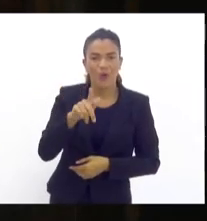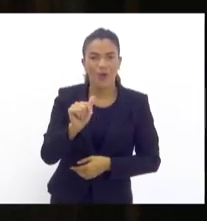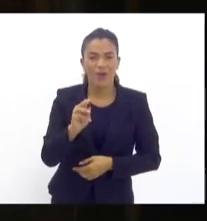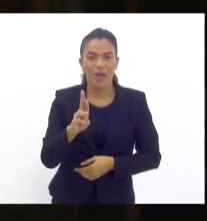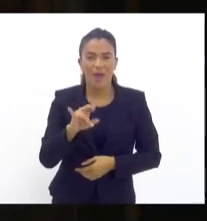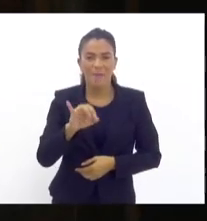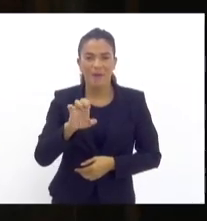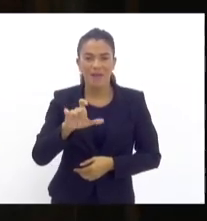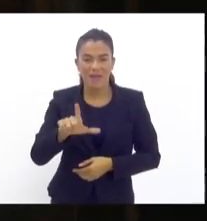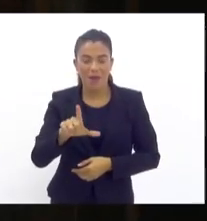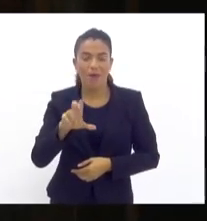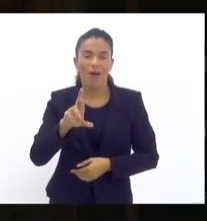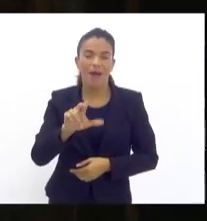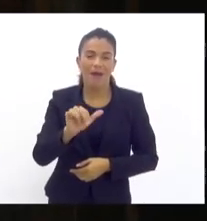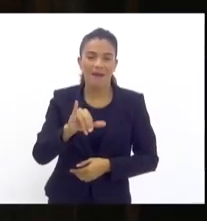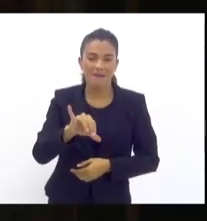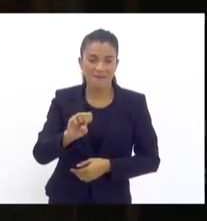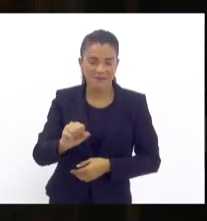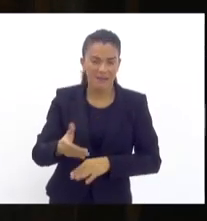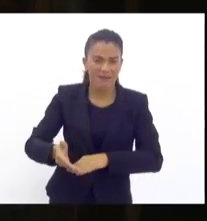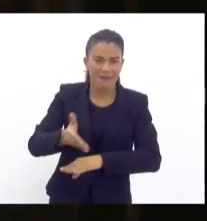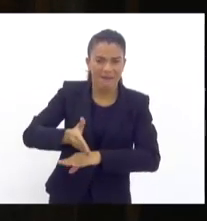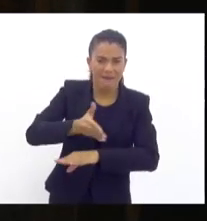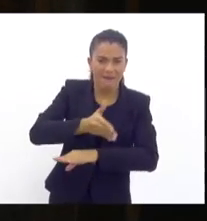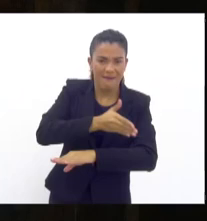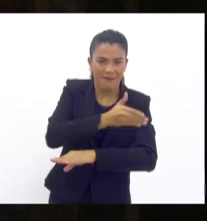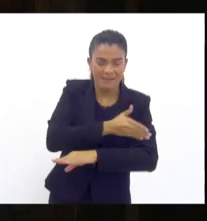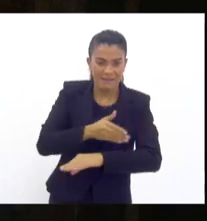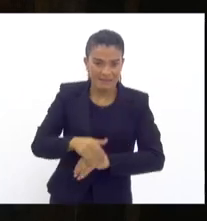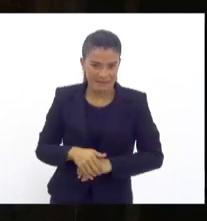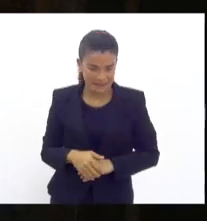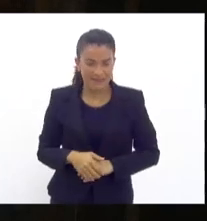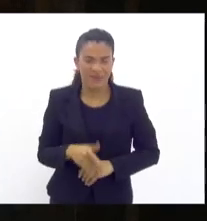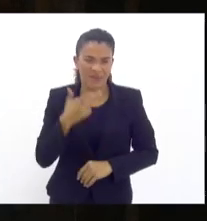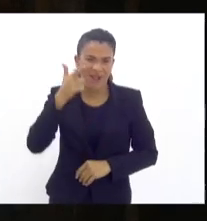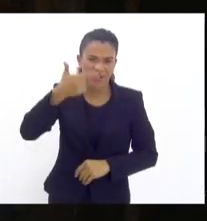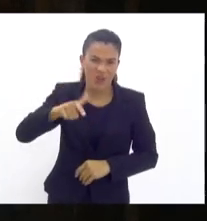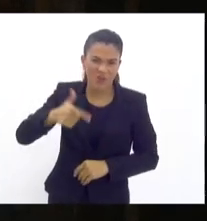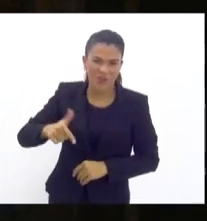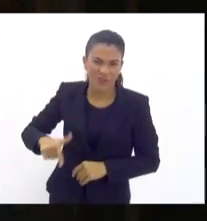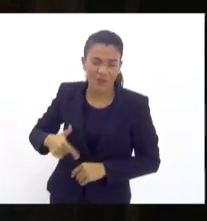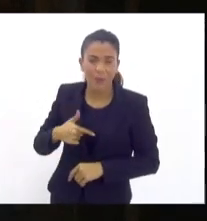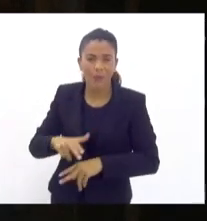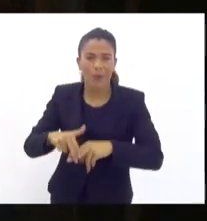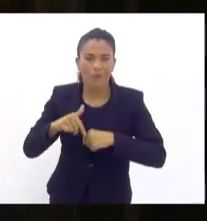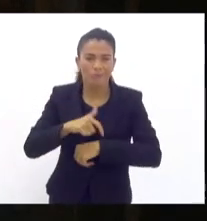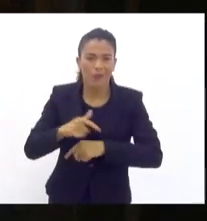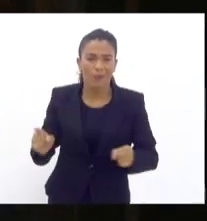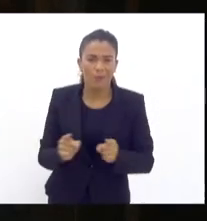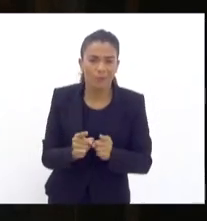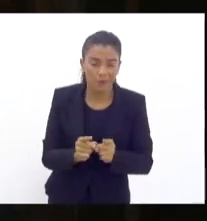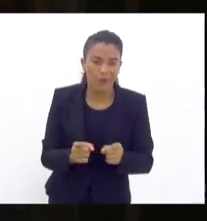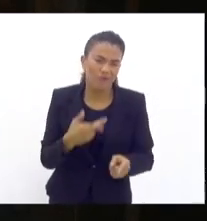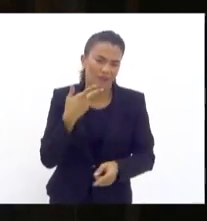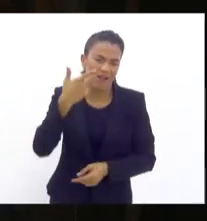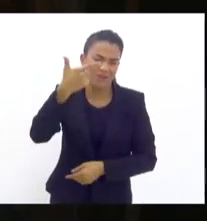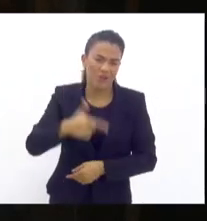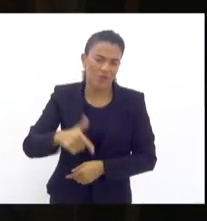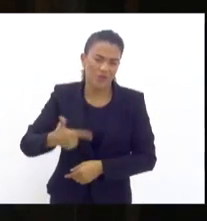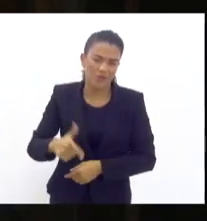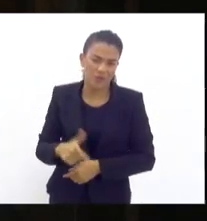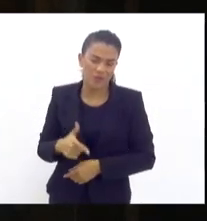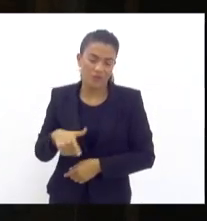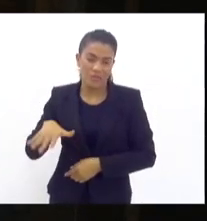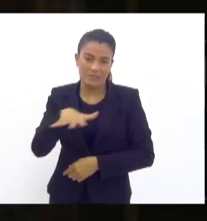doutora Raíssa e os anteriores, desculpa, eu nem serei redundante, porque o tempo já está avançado, então não preciso falar da situação